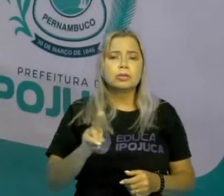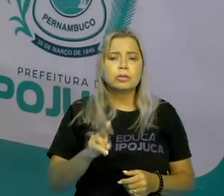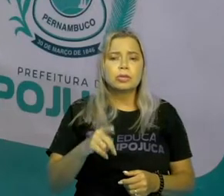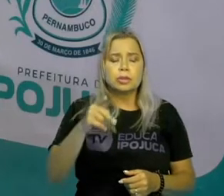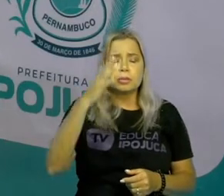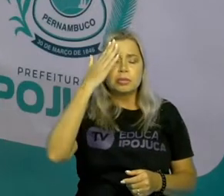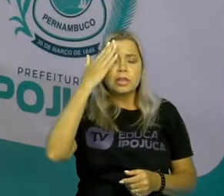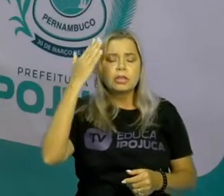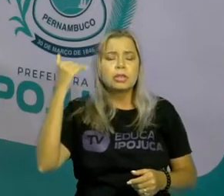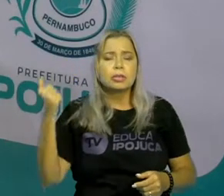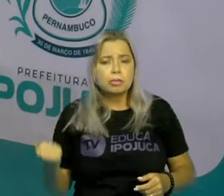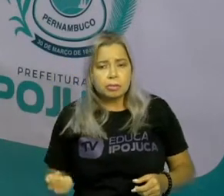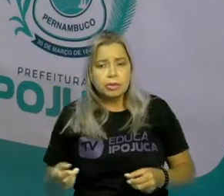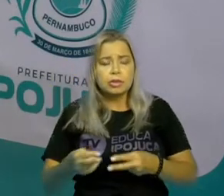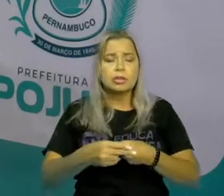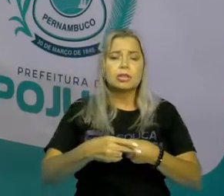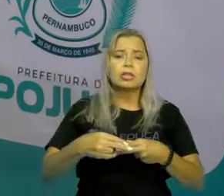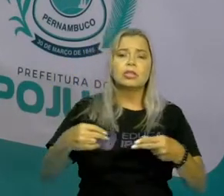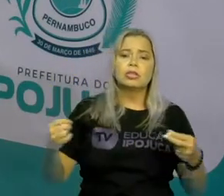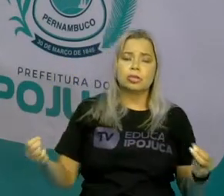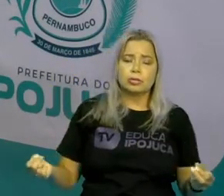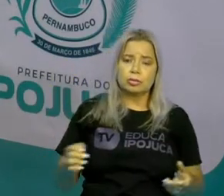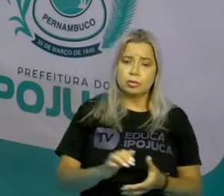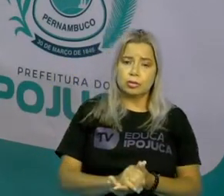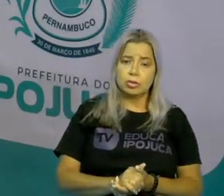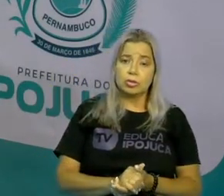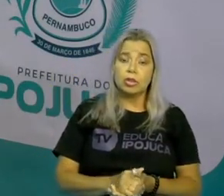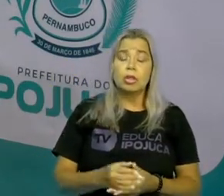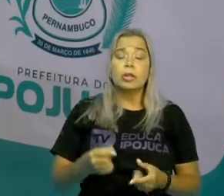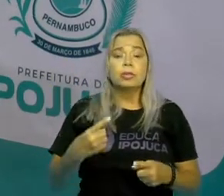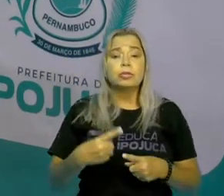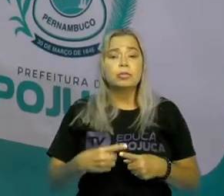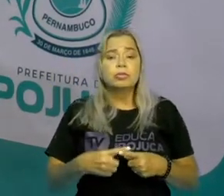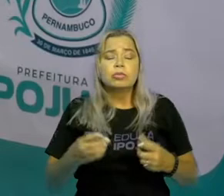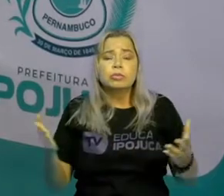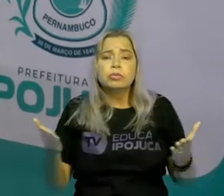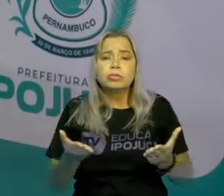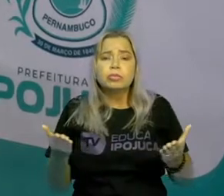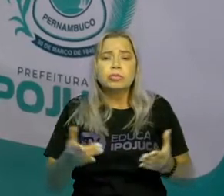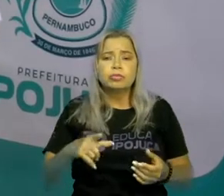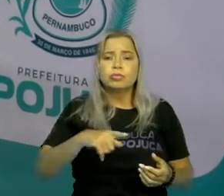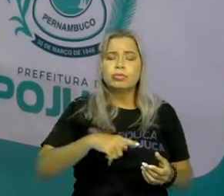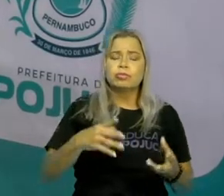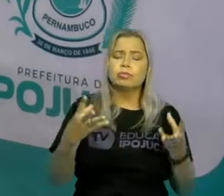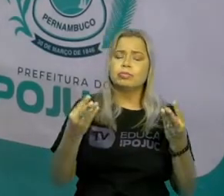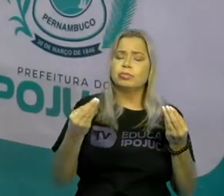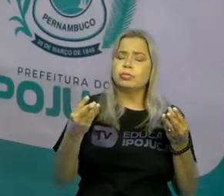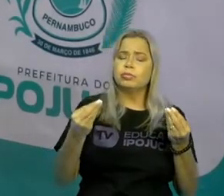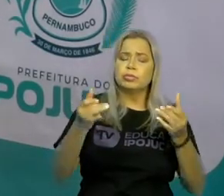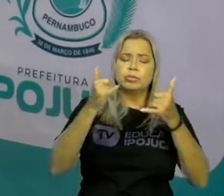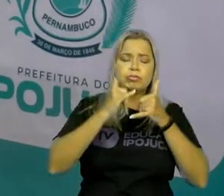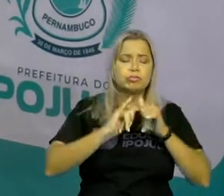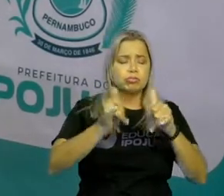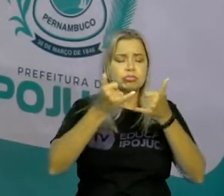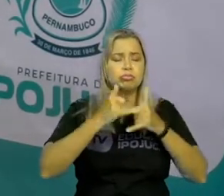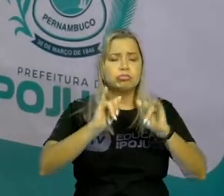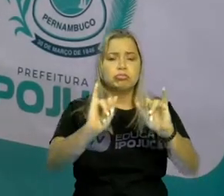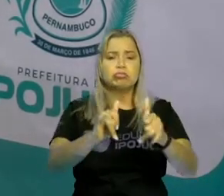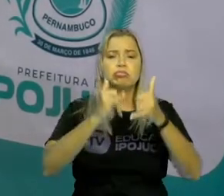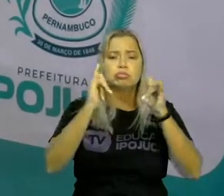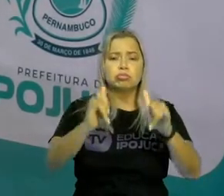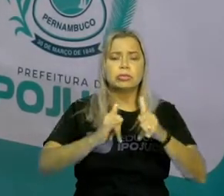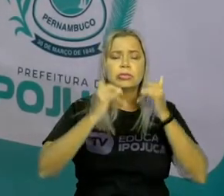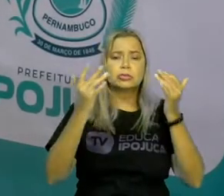informações a gente hoje recebe, né? São chuvas de acontecimento o tempo todo, né? E qual é esse